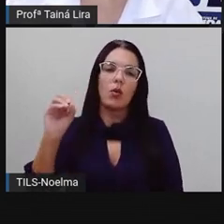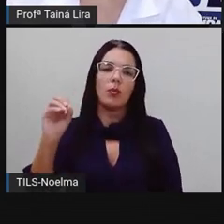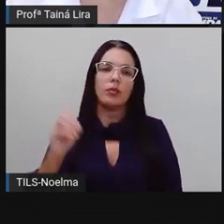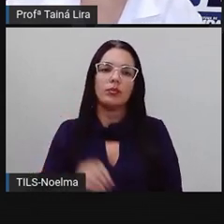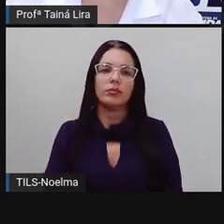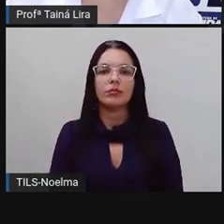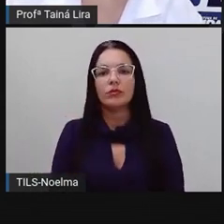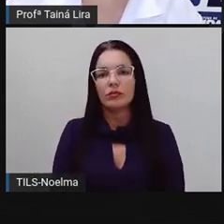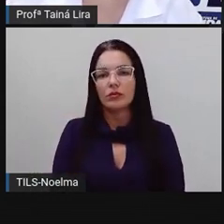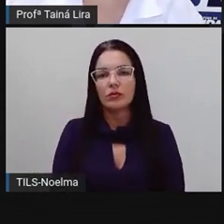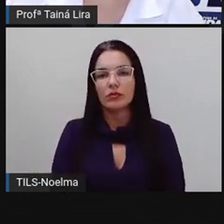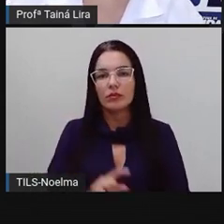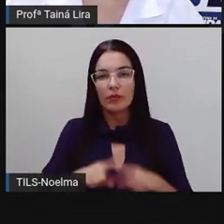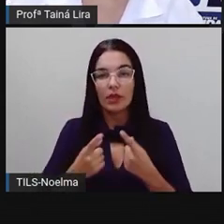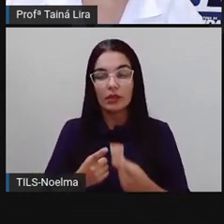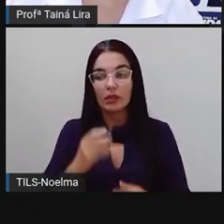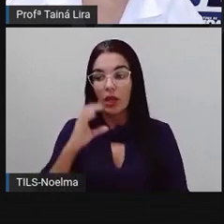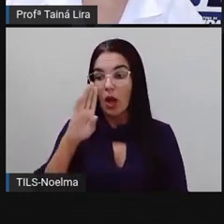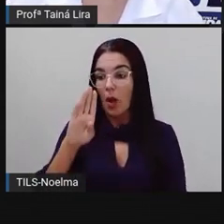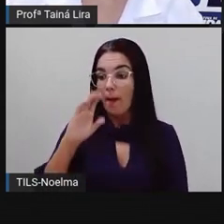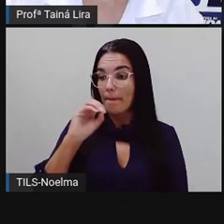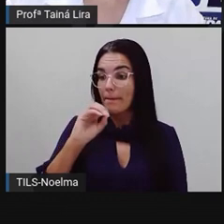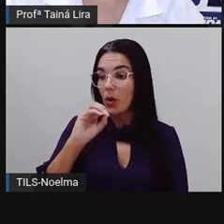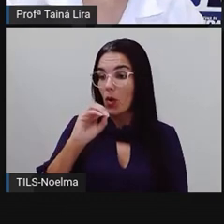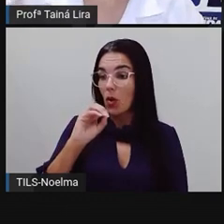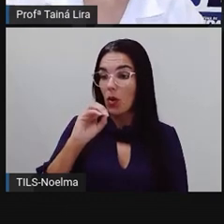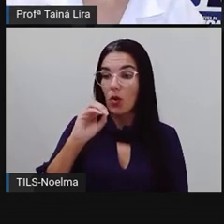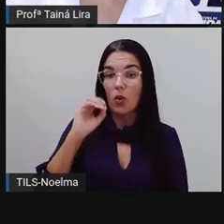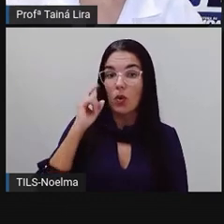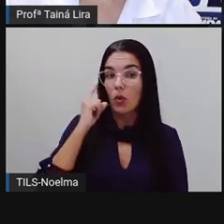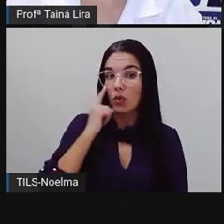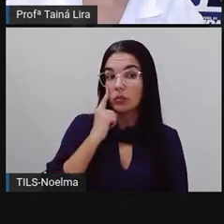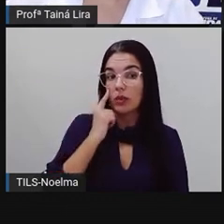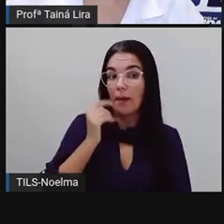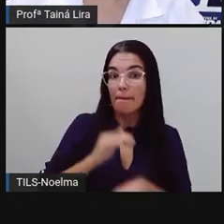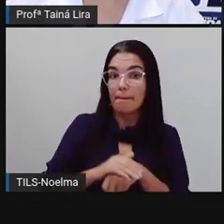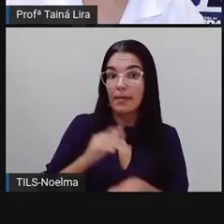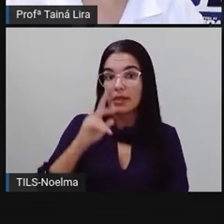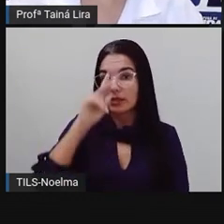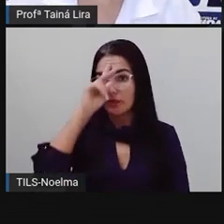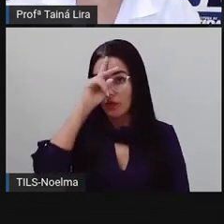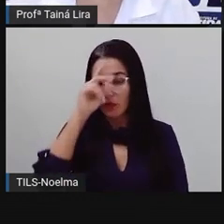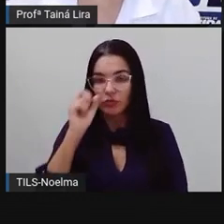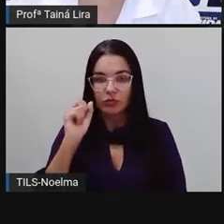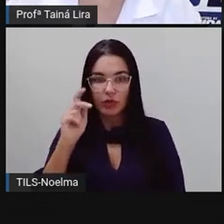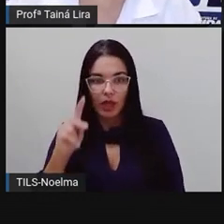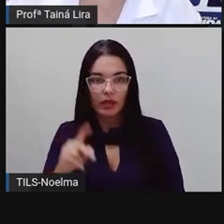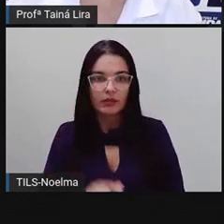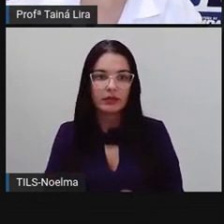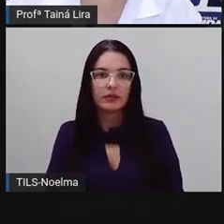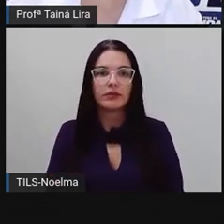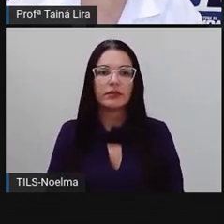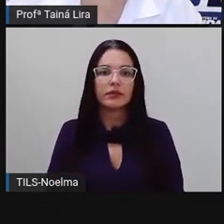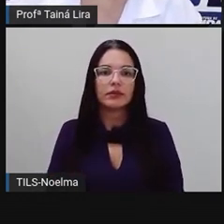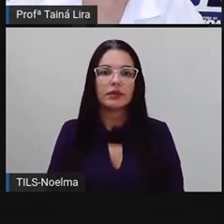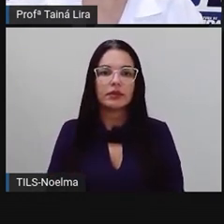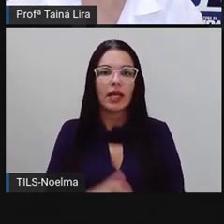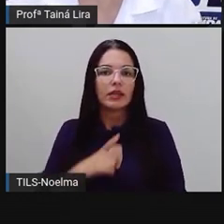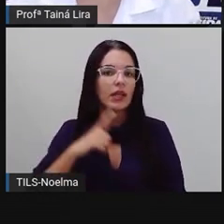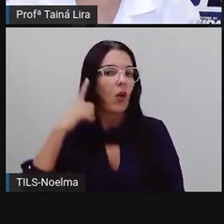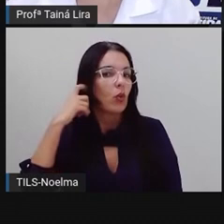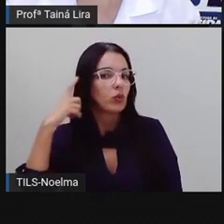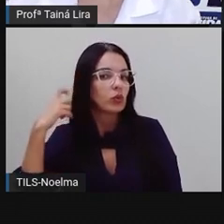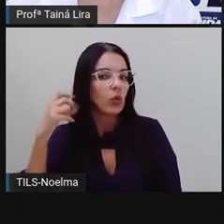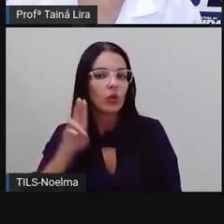Bolo. Então, essa sílaba aqui, ó, Bó, ela é mais forte, tá bom? Como a outra sílaba aqui, que tem o som de U,